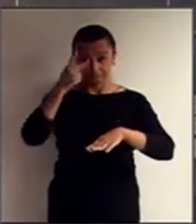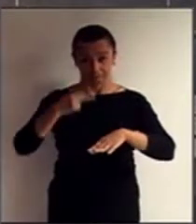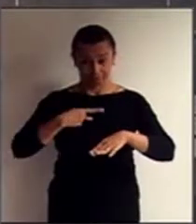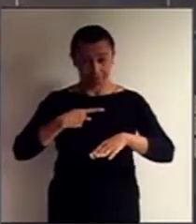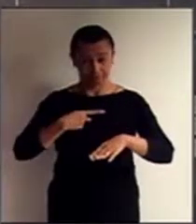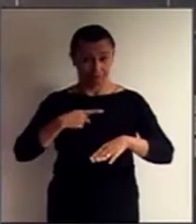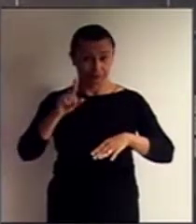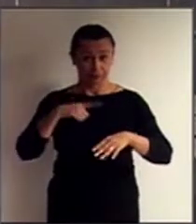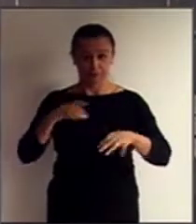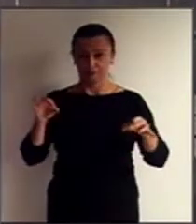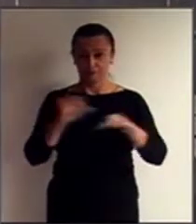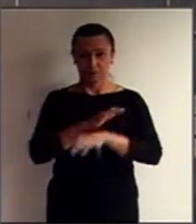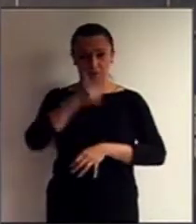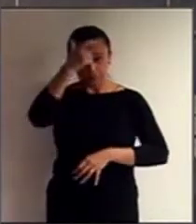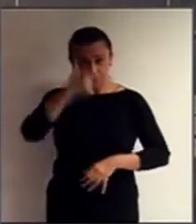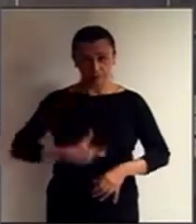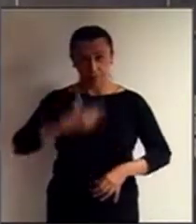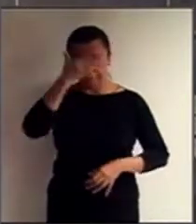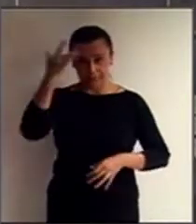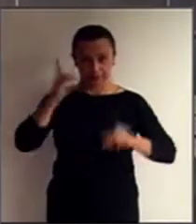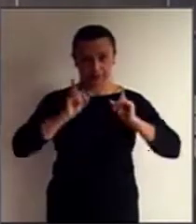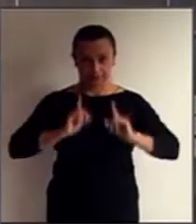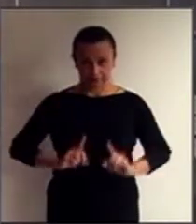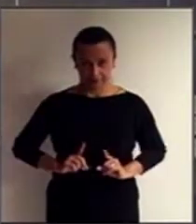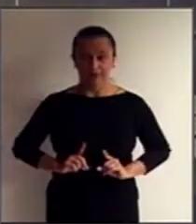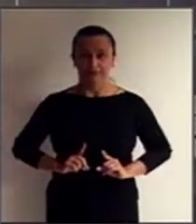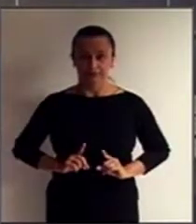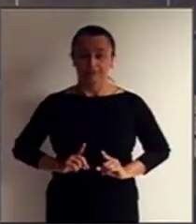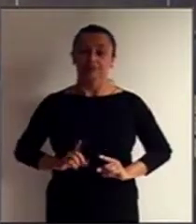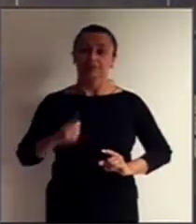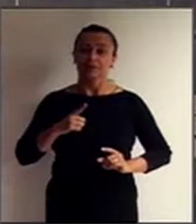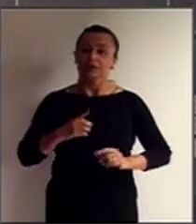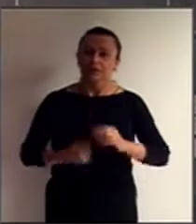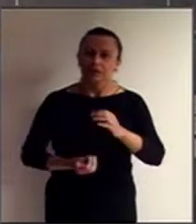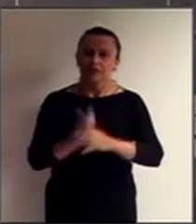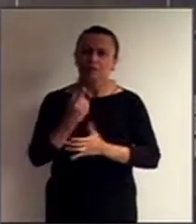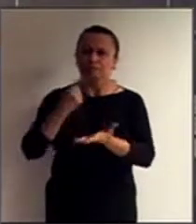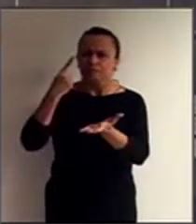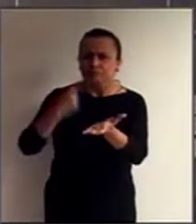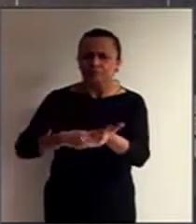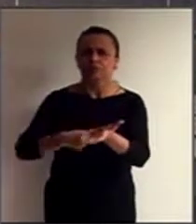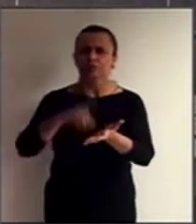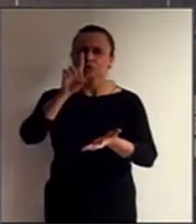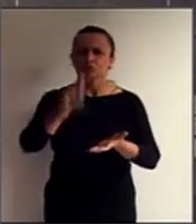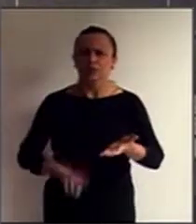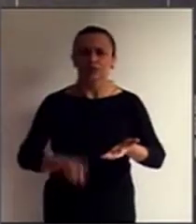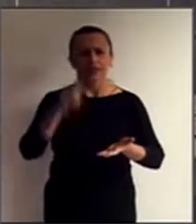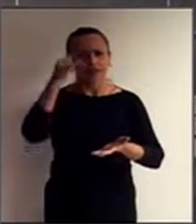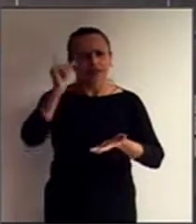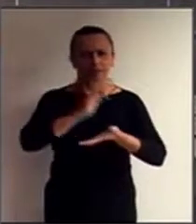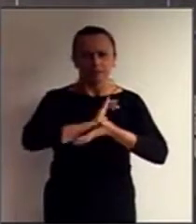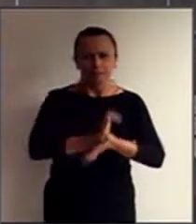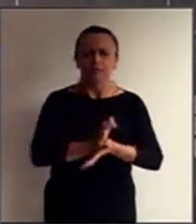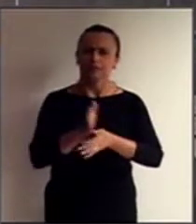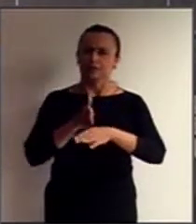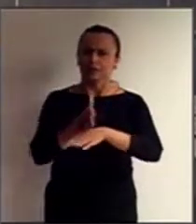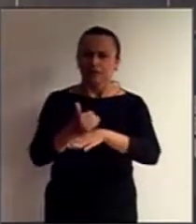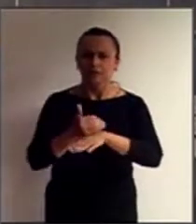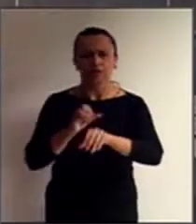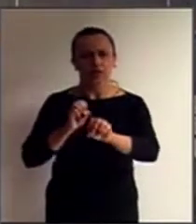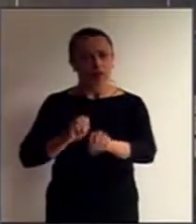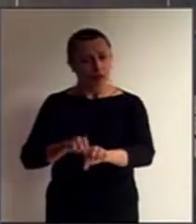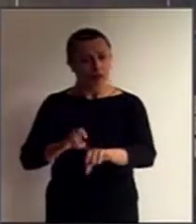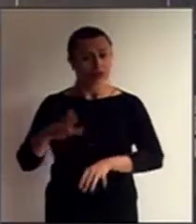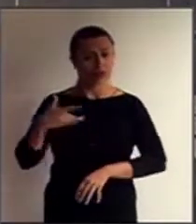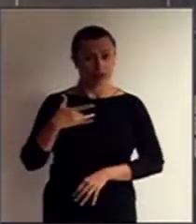da pessoa com deficiência. Ela estabelece e consolida direitos como da não discriminação, da acessibilidade, da educação,